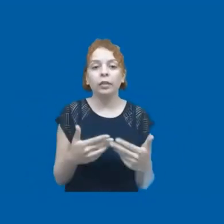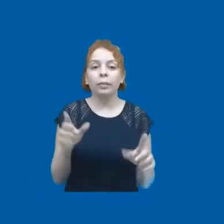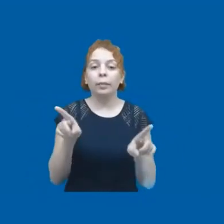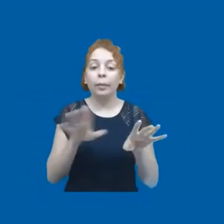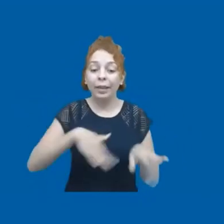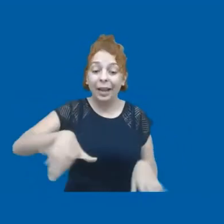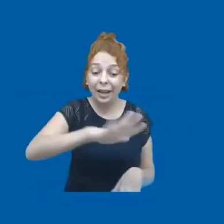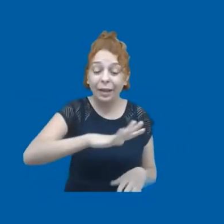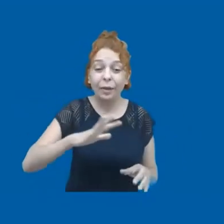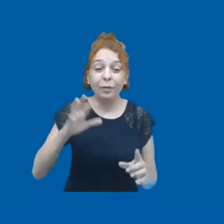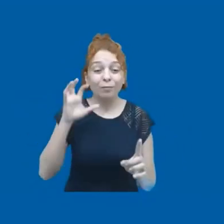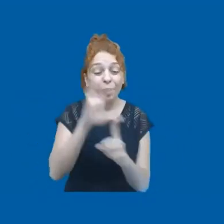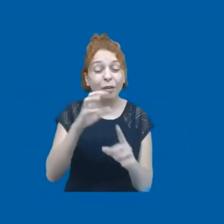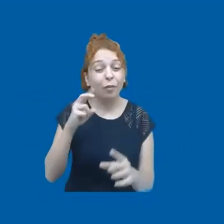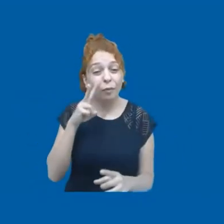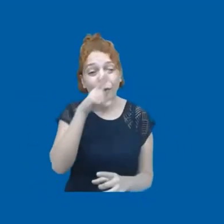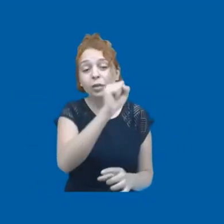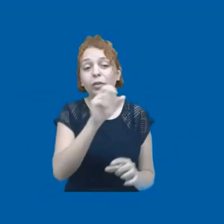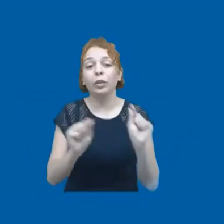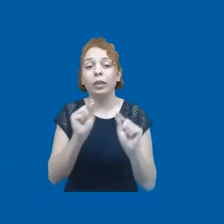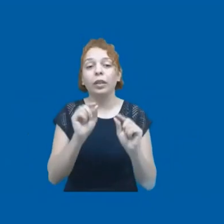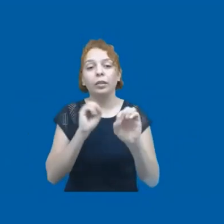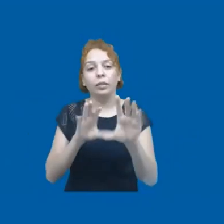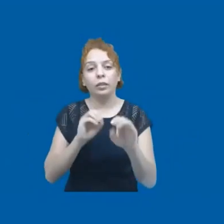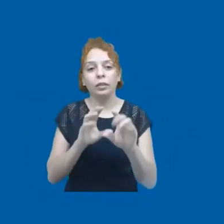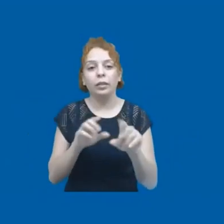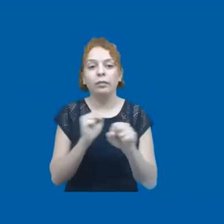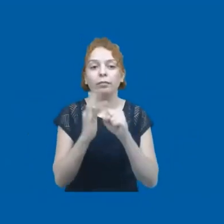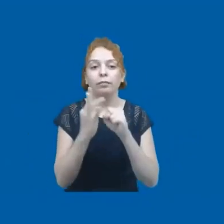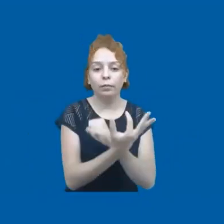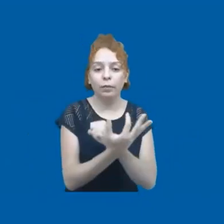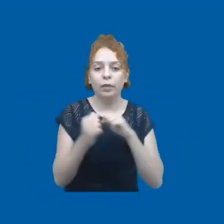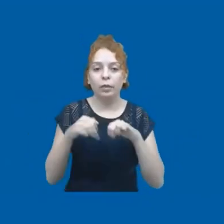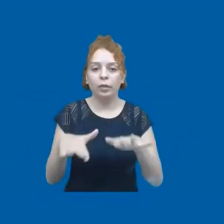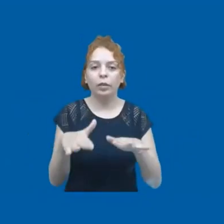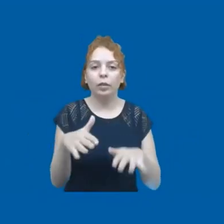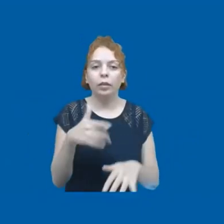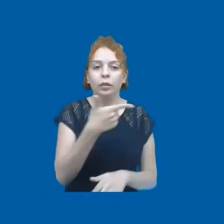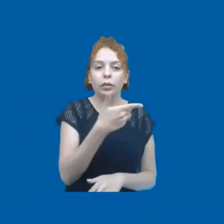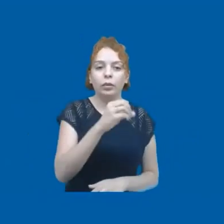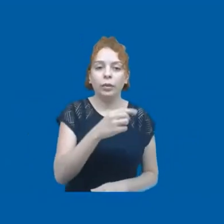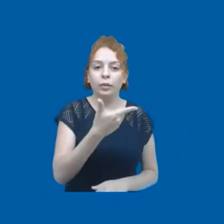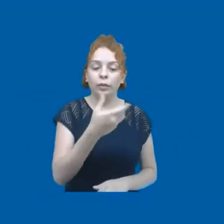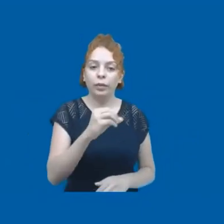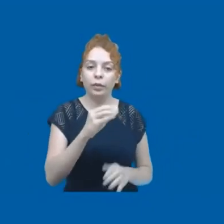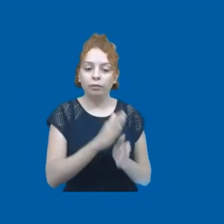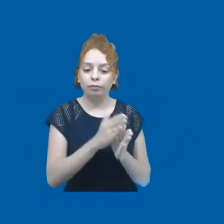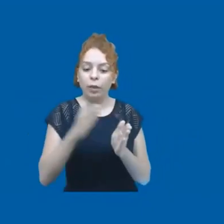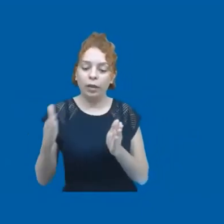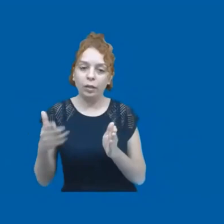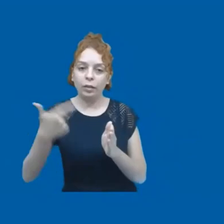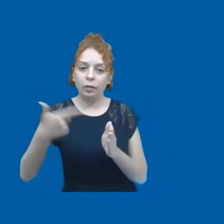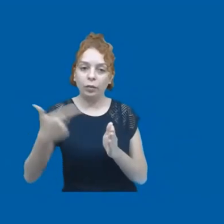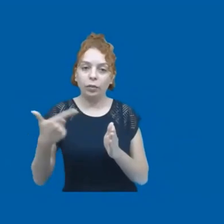educação. A gente viu no auge da pandemia, no segundo semestre de 2020, em todo o mundo, mais